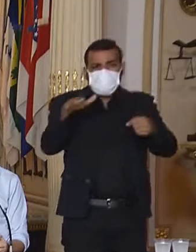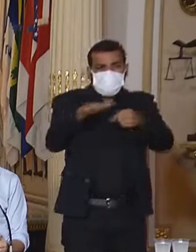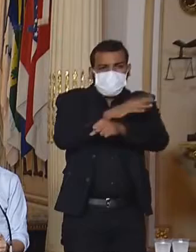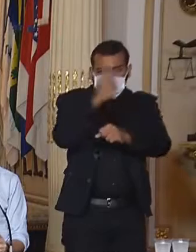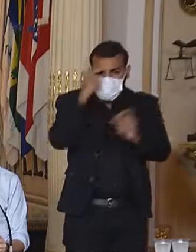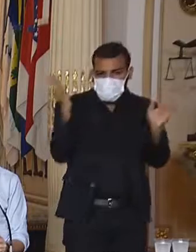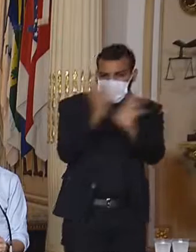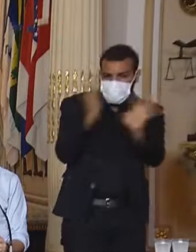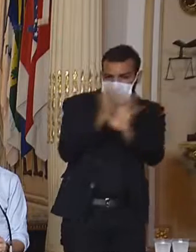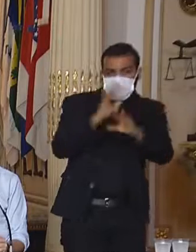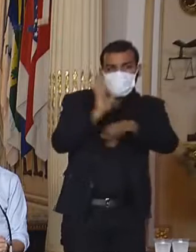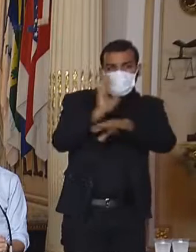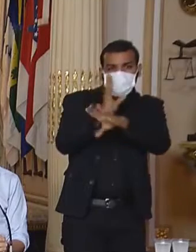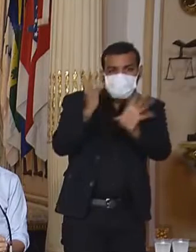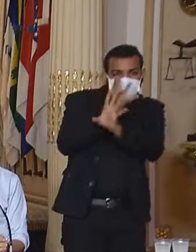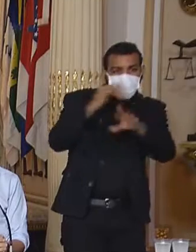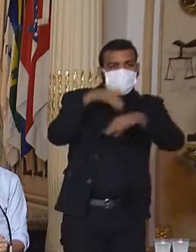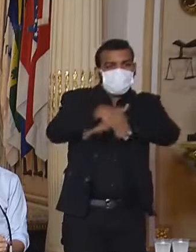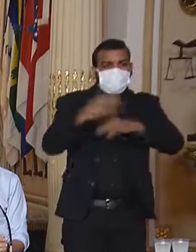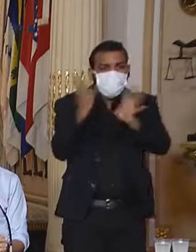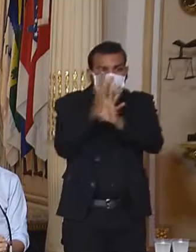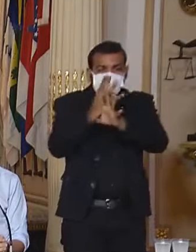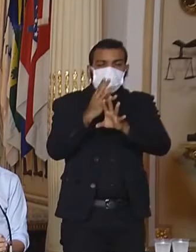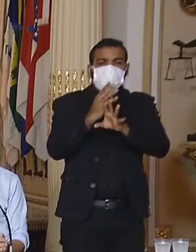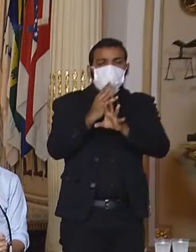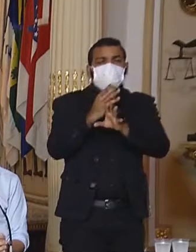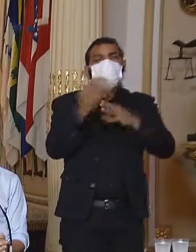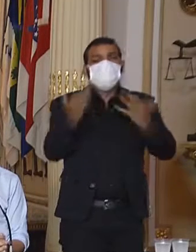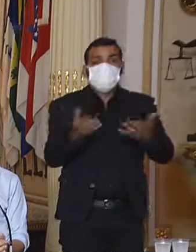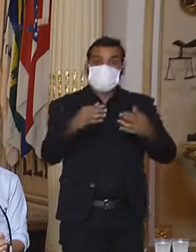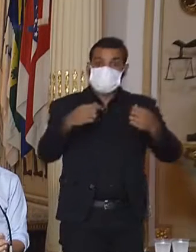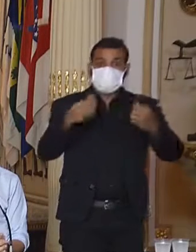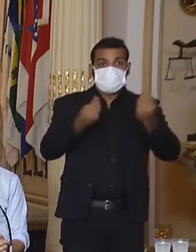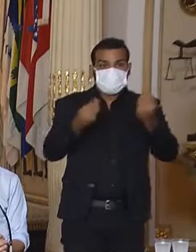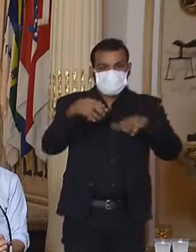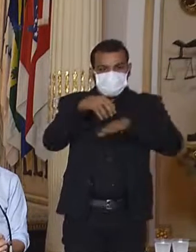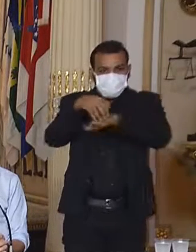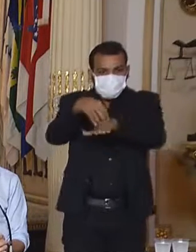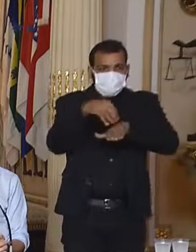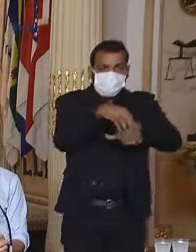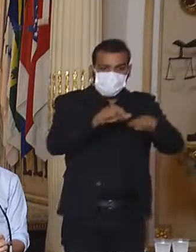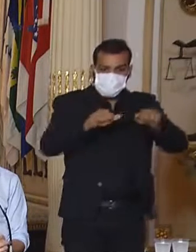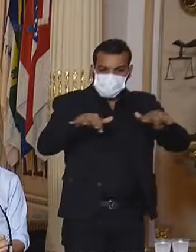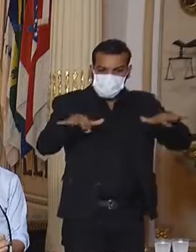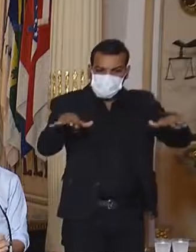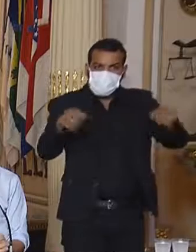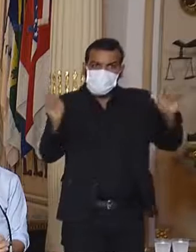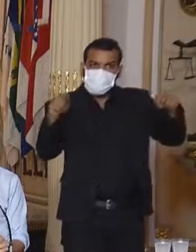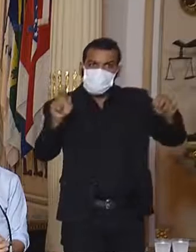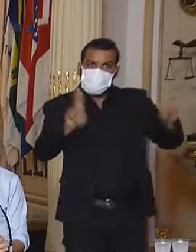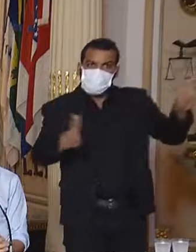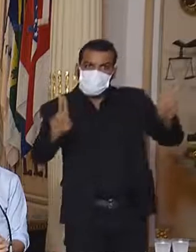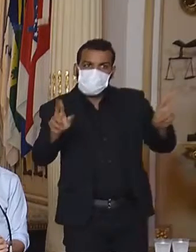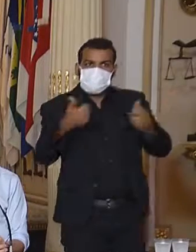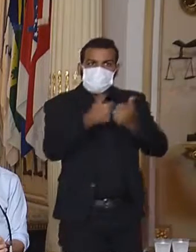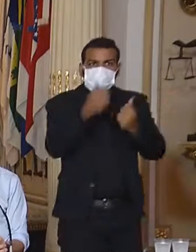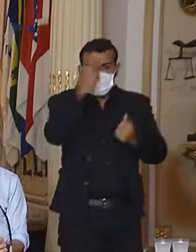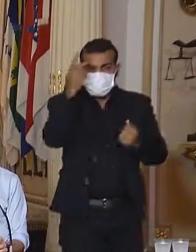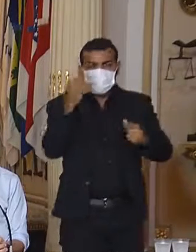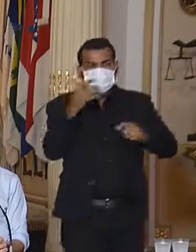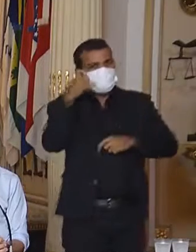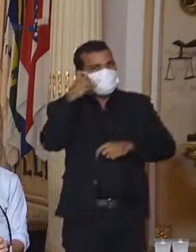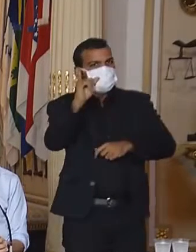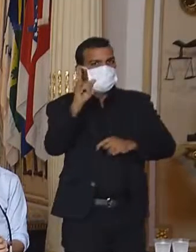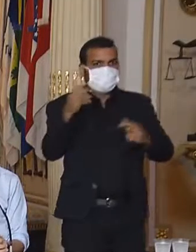gente também possa distribuir essa carga ao longo do dia, conseguir usar o transporte público de forma mais econômica ao longo do dia para enfrentar essa situação.